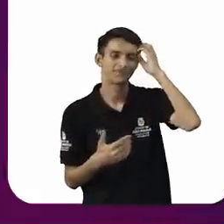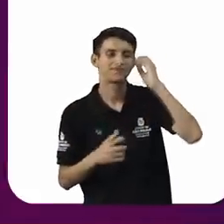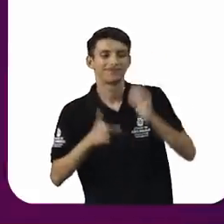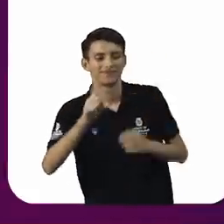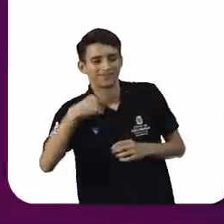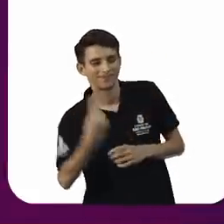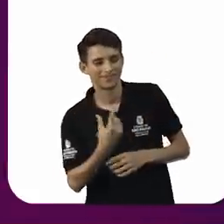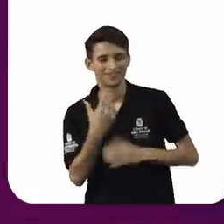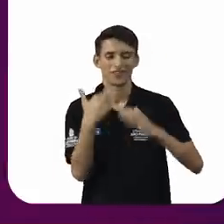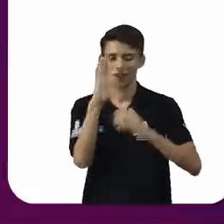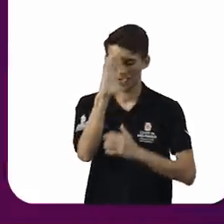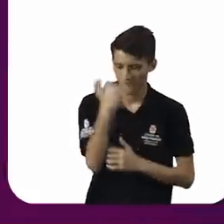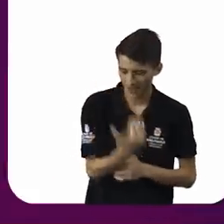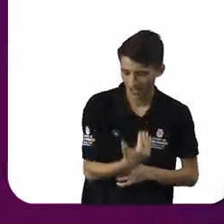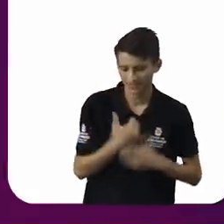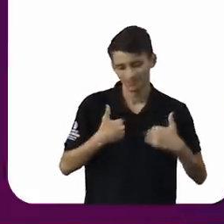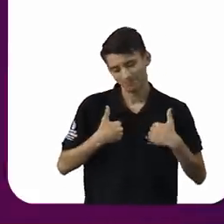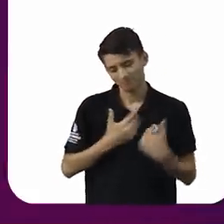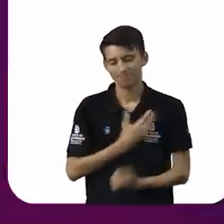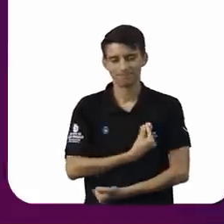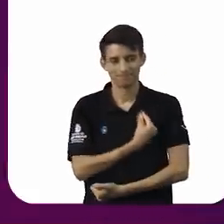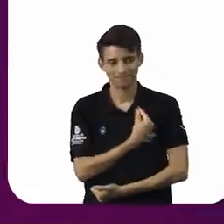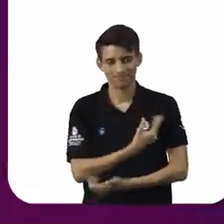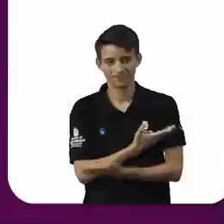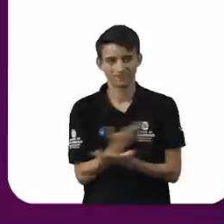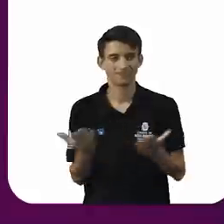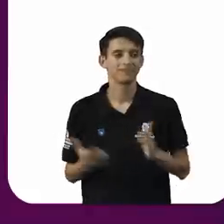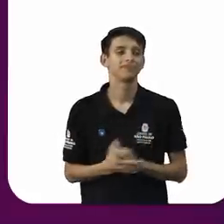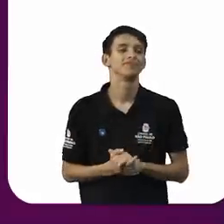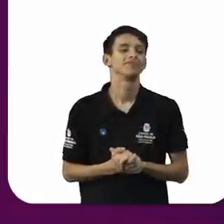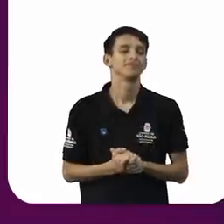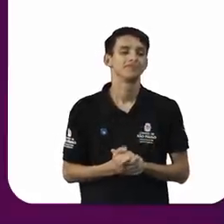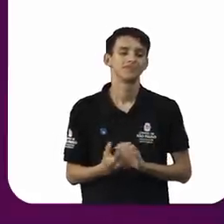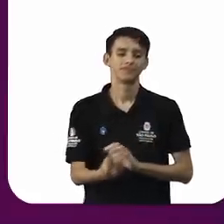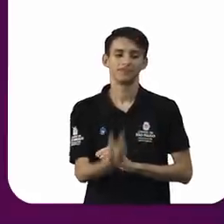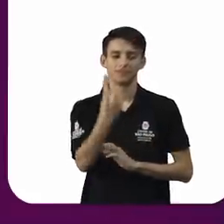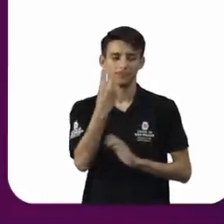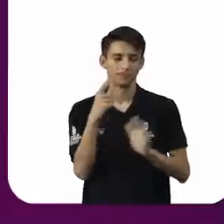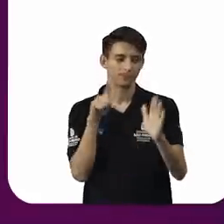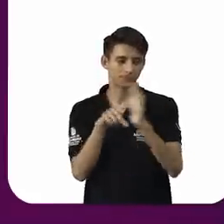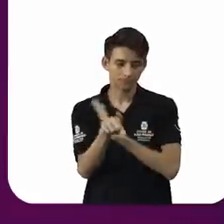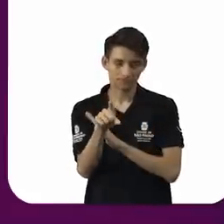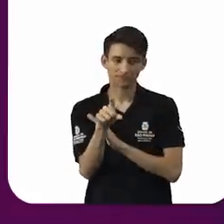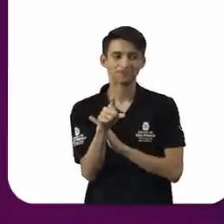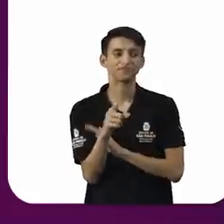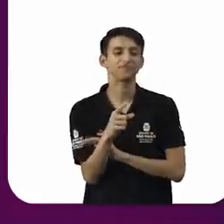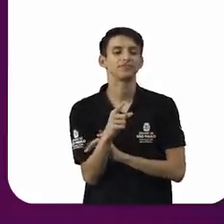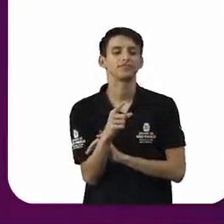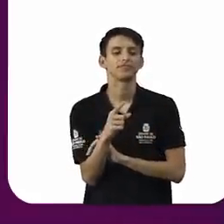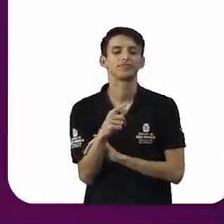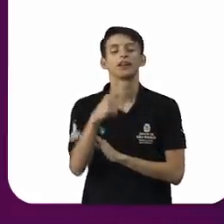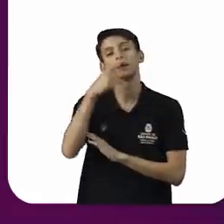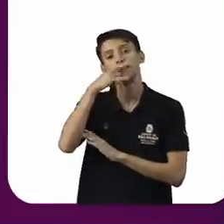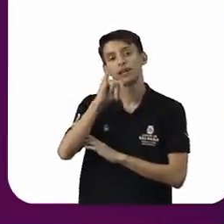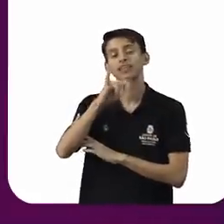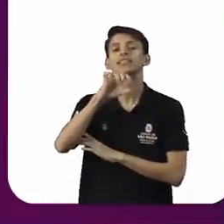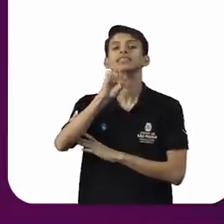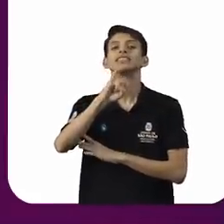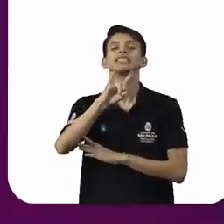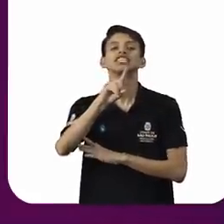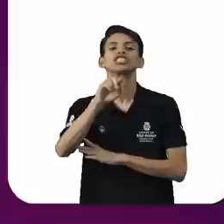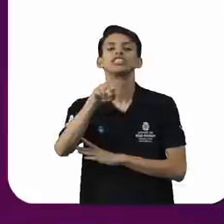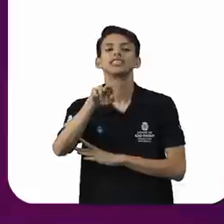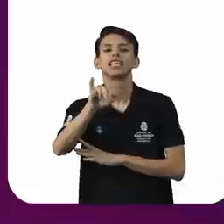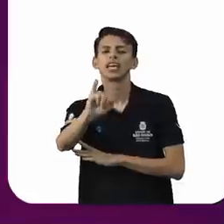estamos honrados com a presença dos senhores. Para começar, eu tenho aqui duas perguntas. A primeira para o senhor, Pai Sidney. O